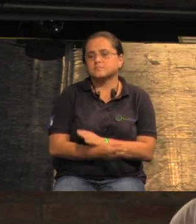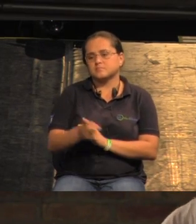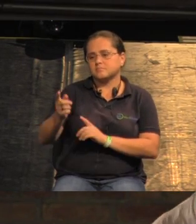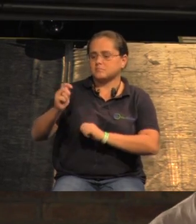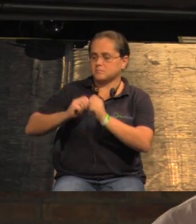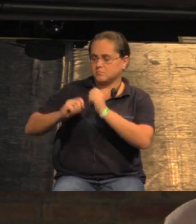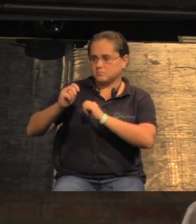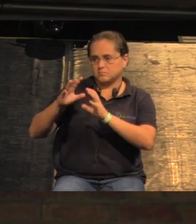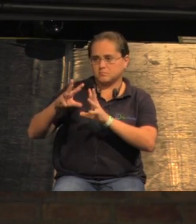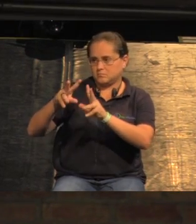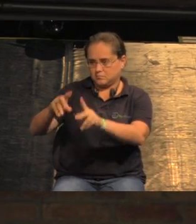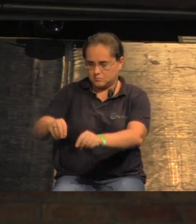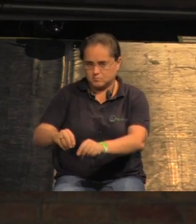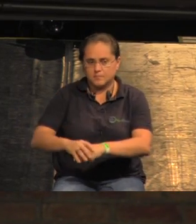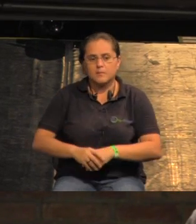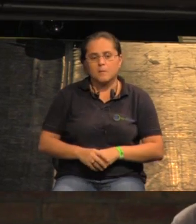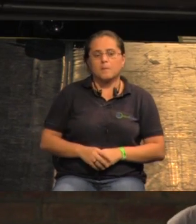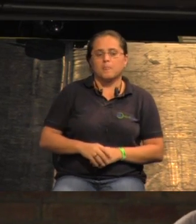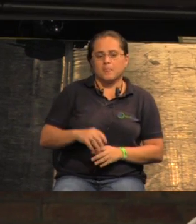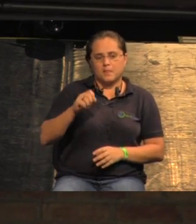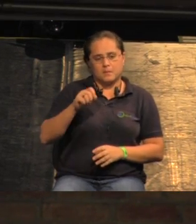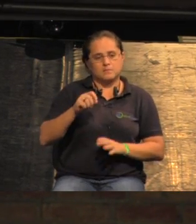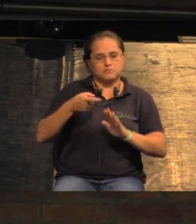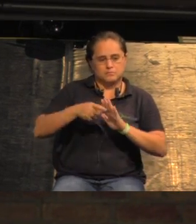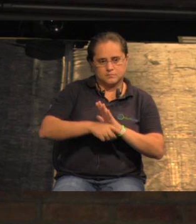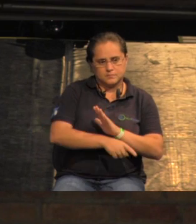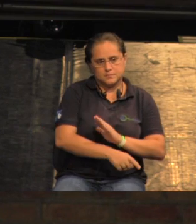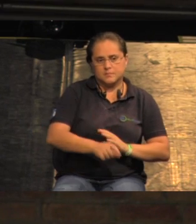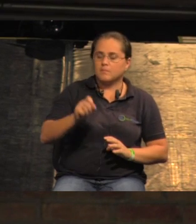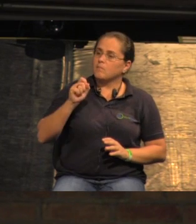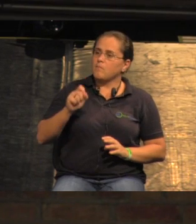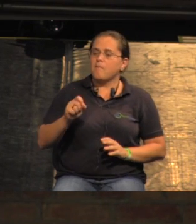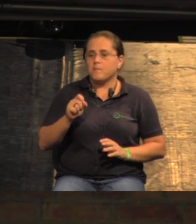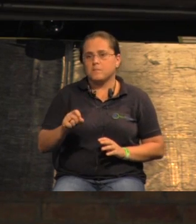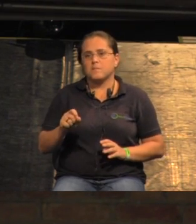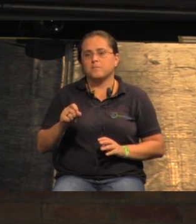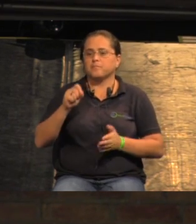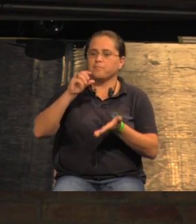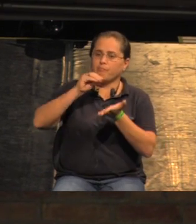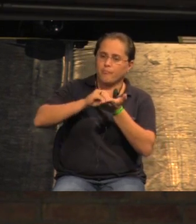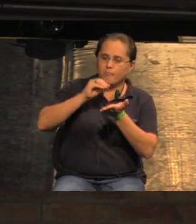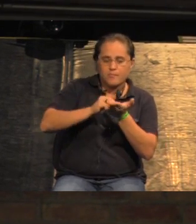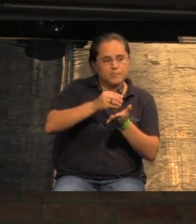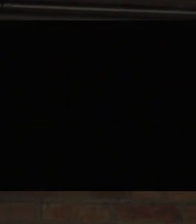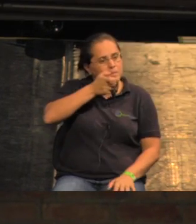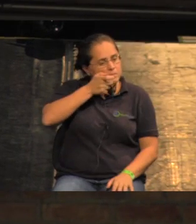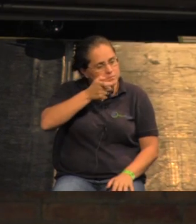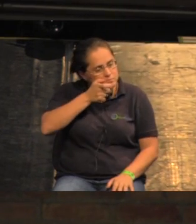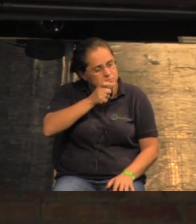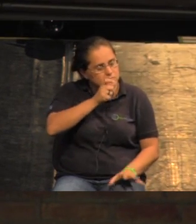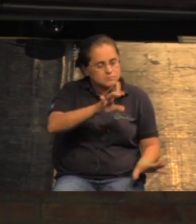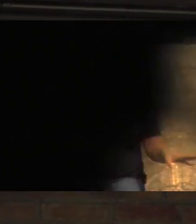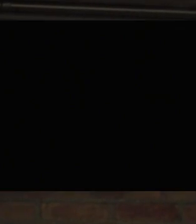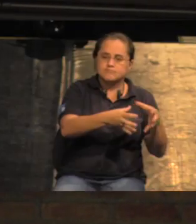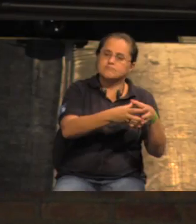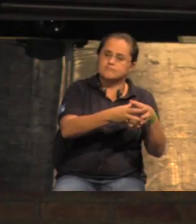administrativas todas. A questão de fundo, nesse caso, seria a falta de interesse por aquilo que é coletivo.